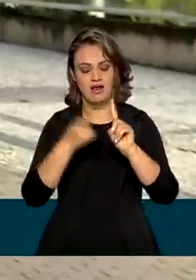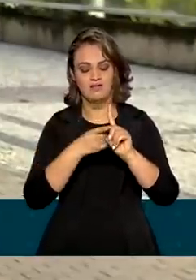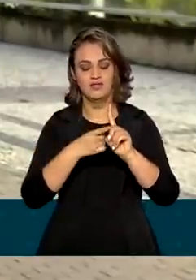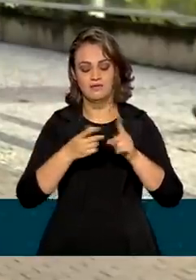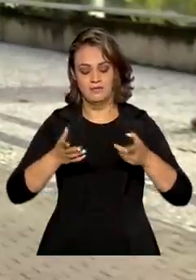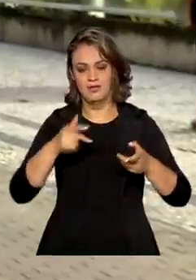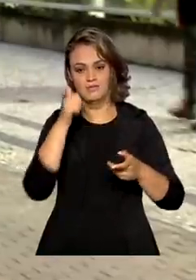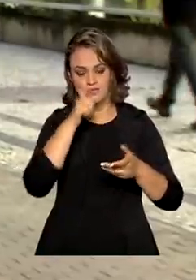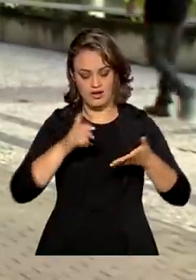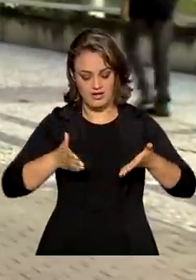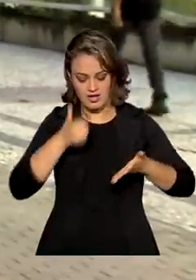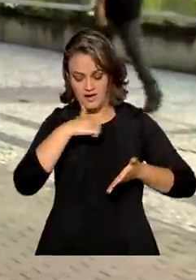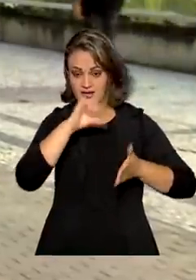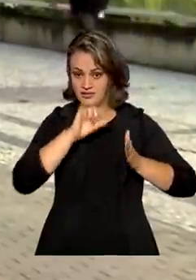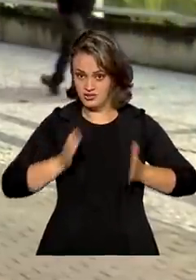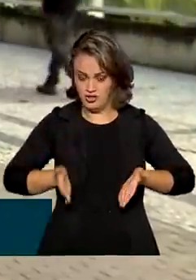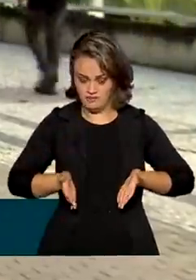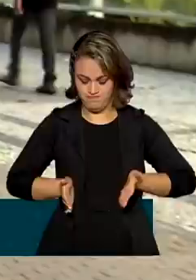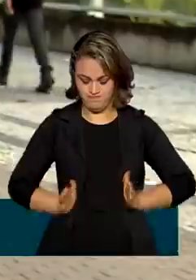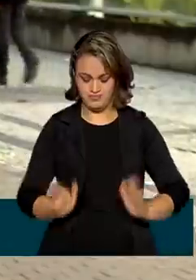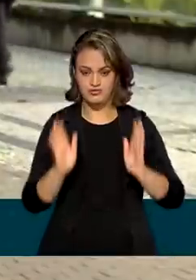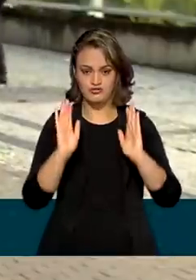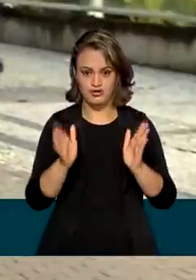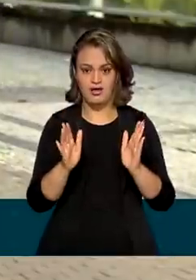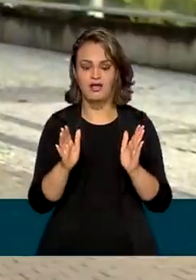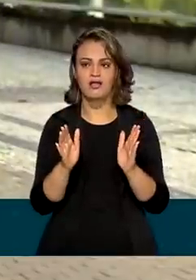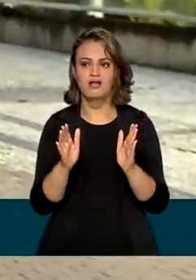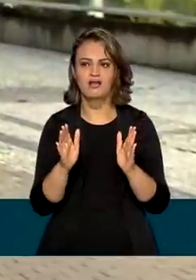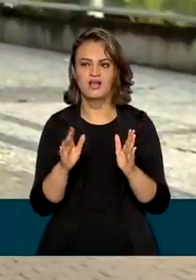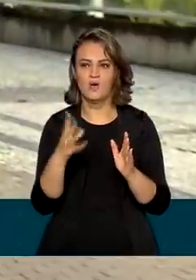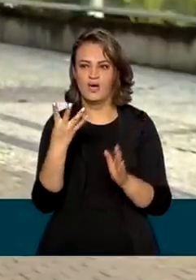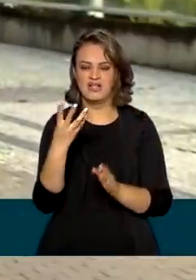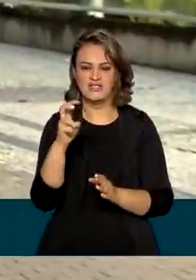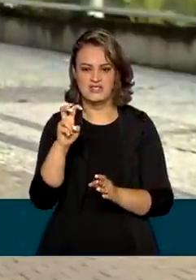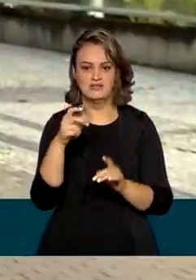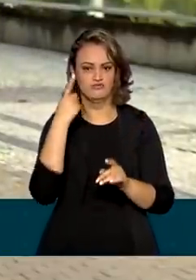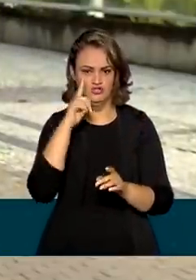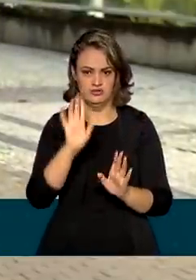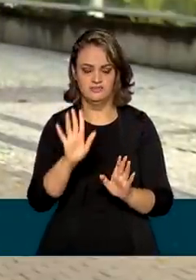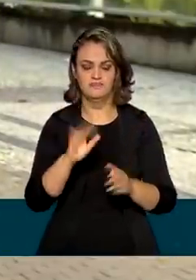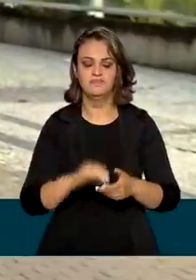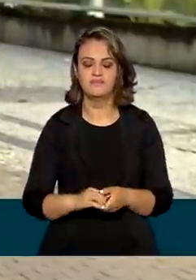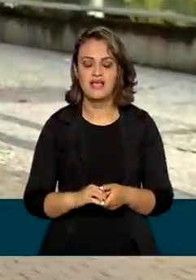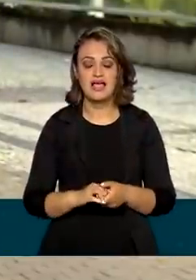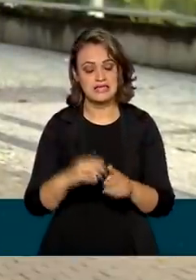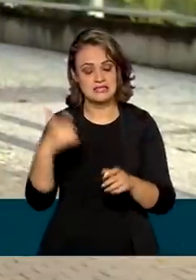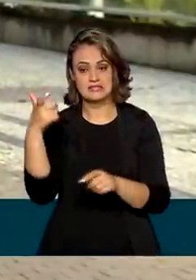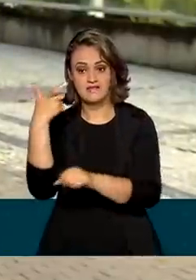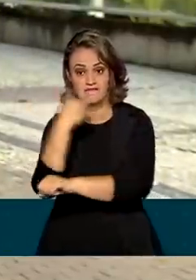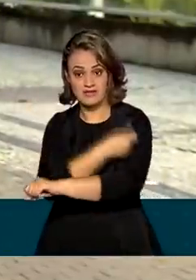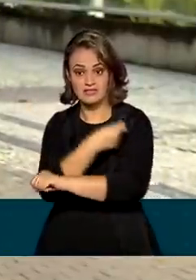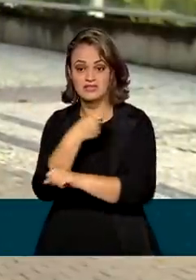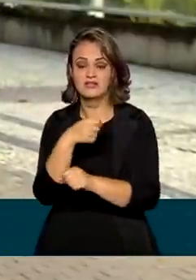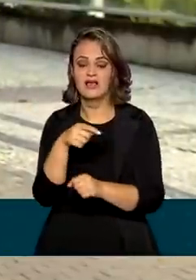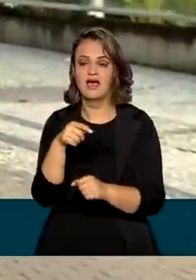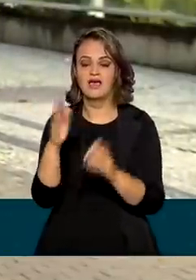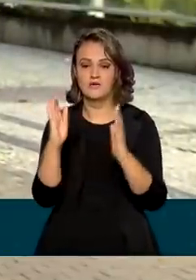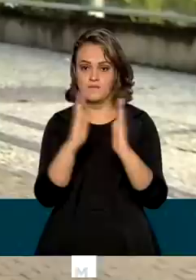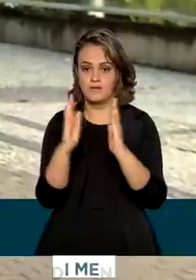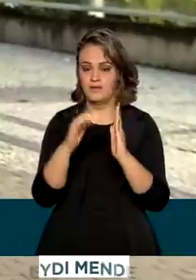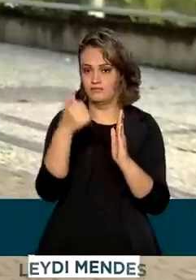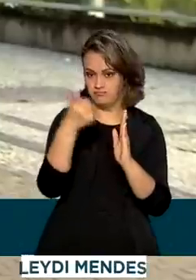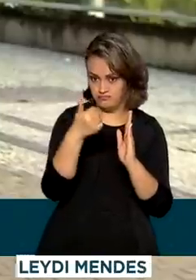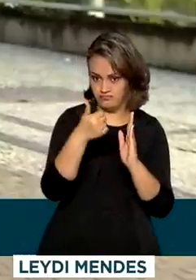puérperas, que são aquelas mulheres que tiveram bebê há menos de 45 dias. Essas vacinas vão ser usadas para aplicação na primeira